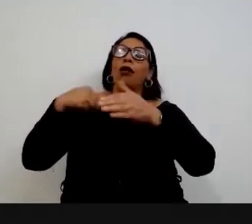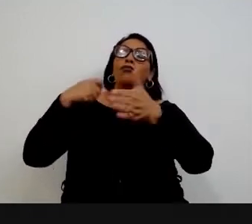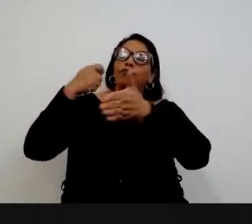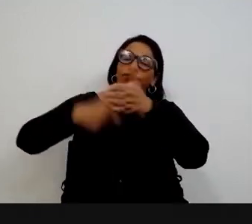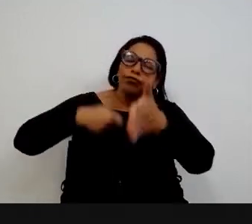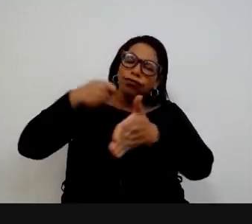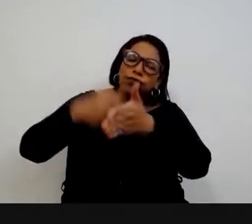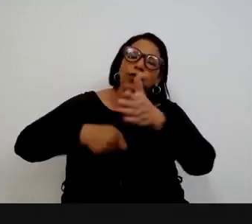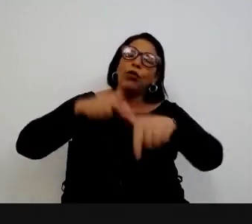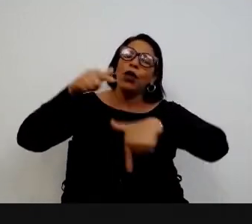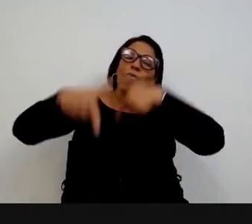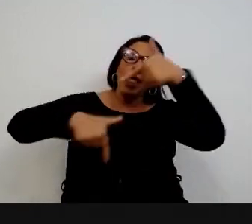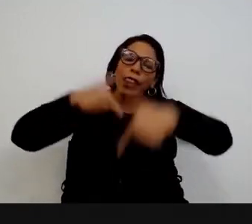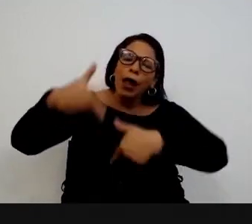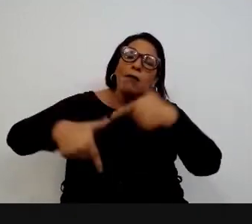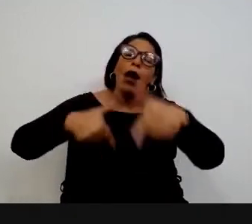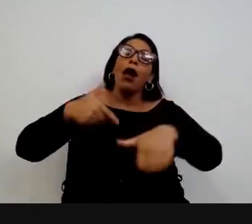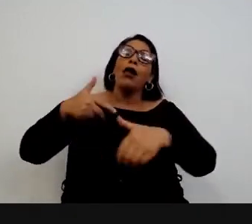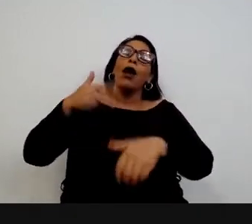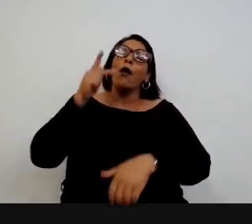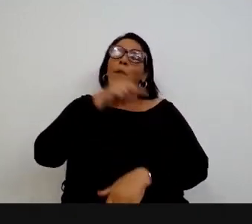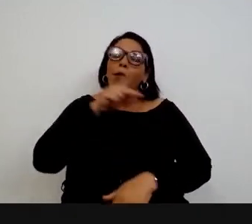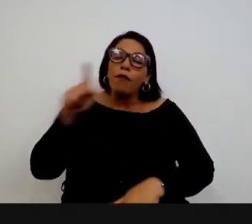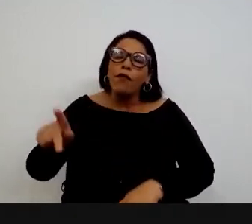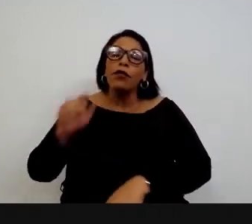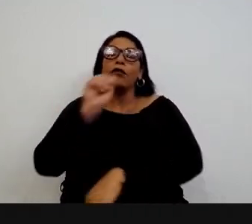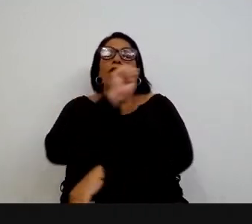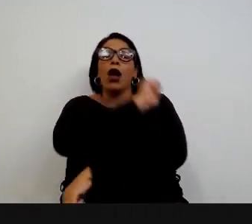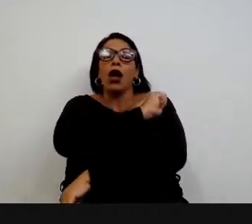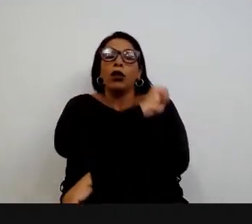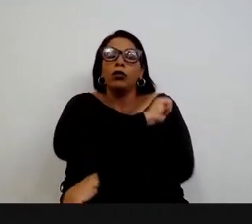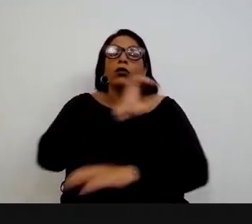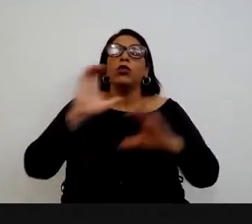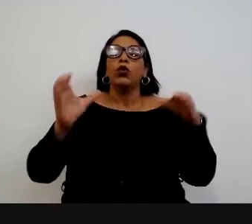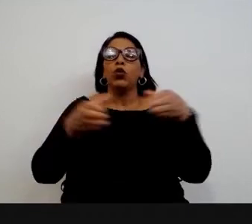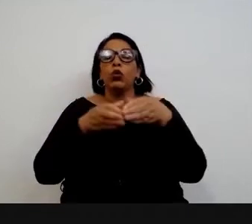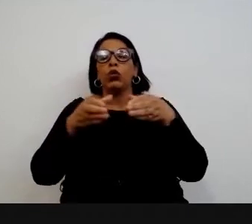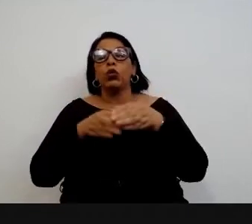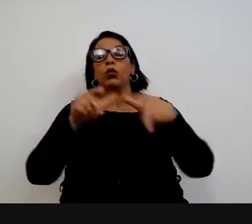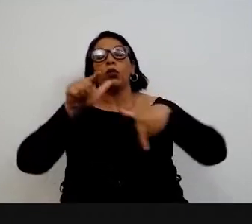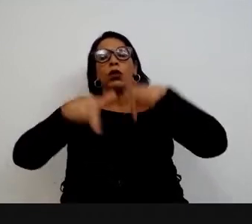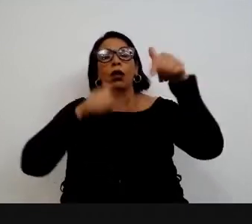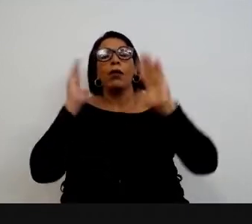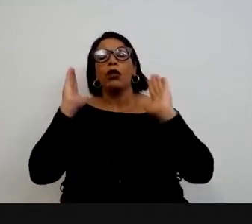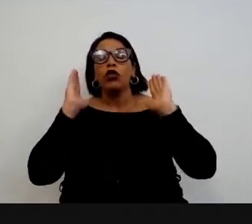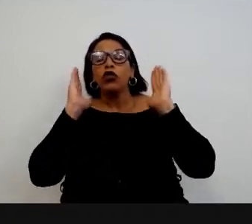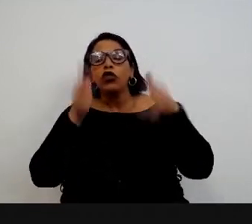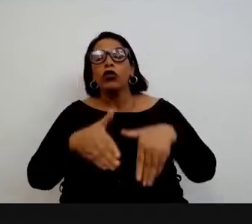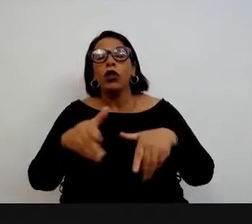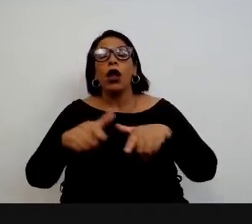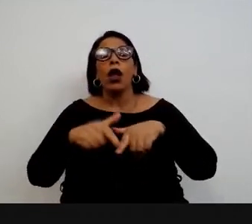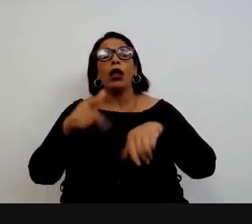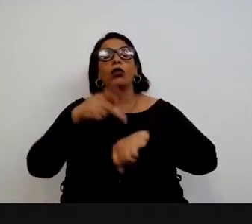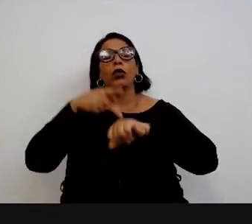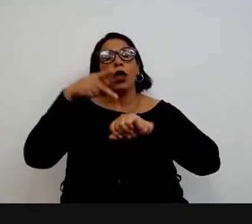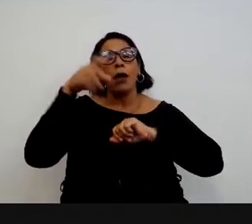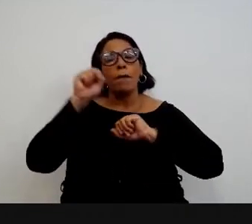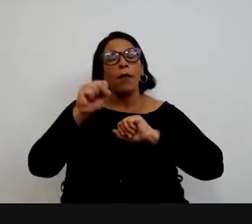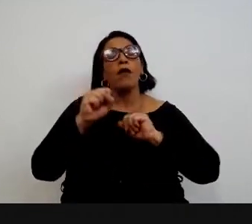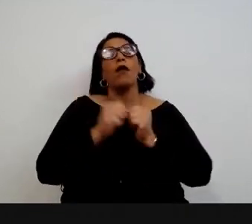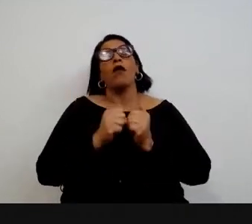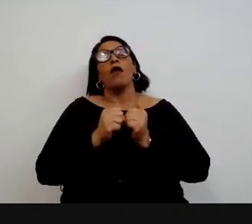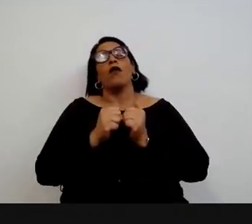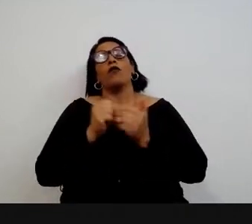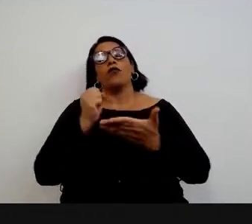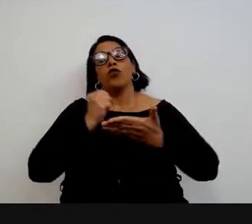dedicação de professores, de alunos, da equipe que trabalha diretamente nisso, na pós-graduação,